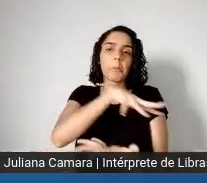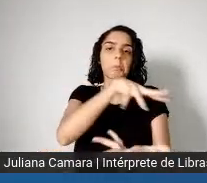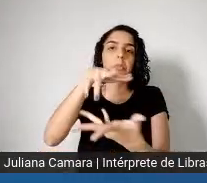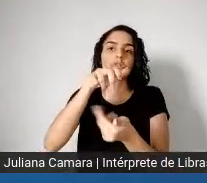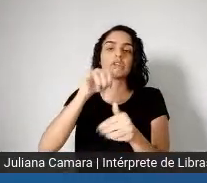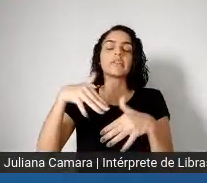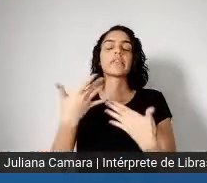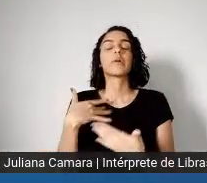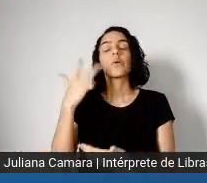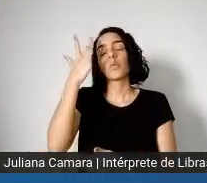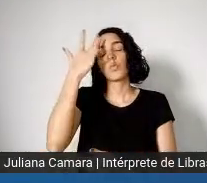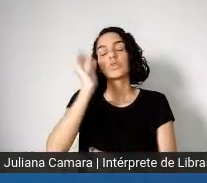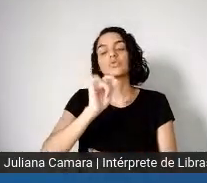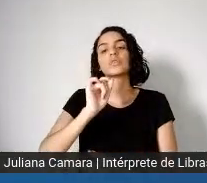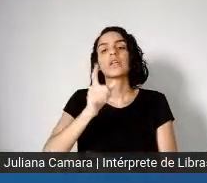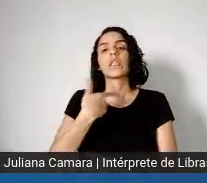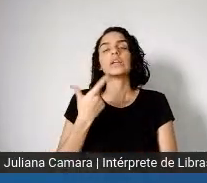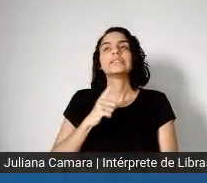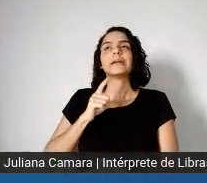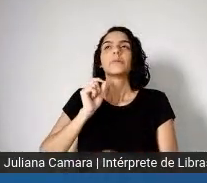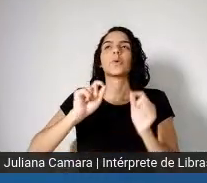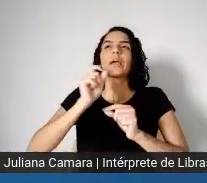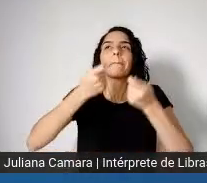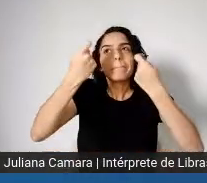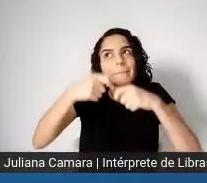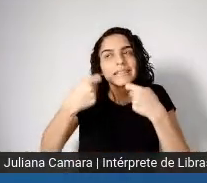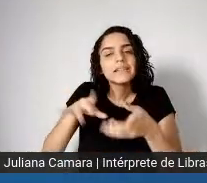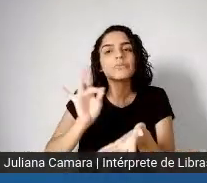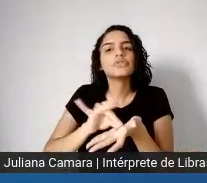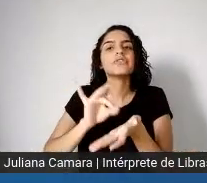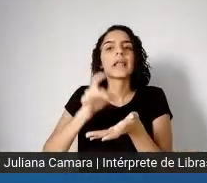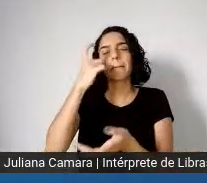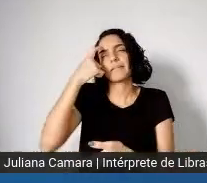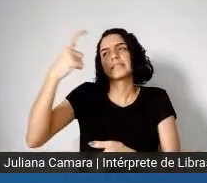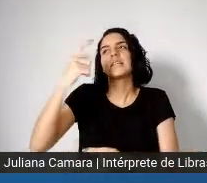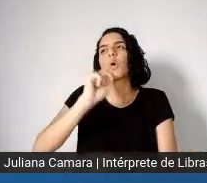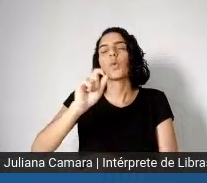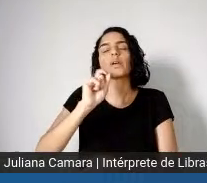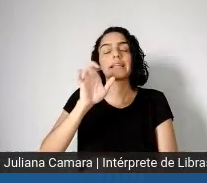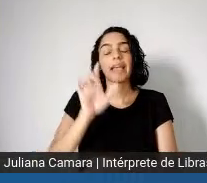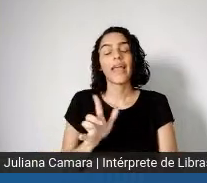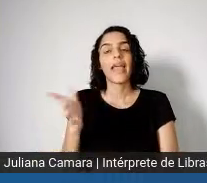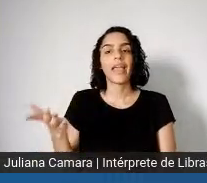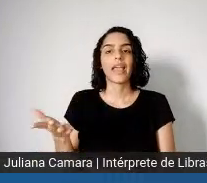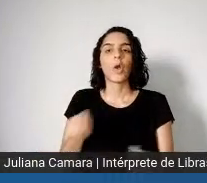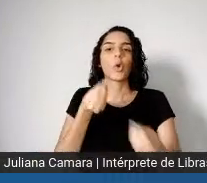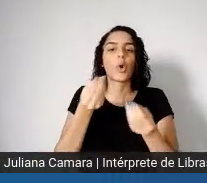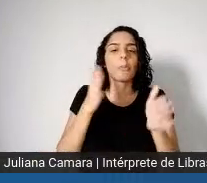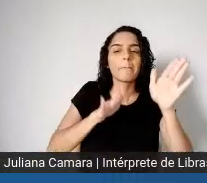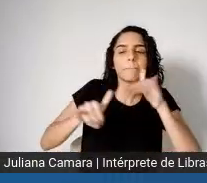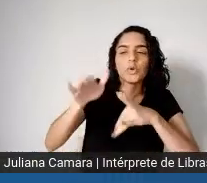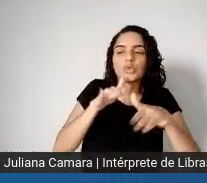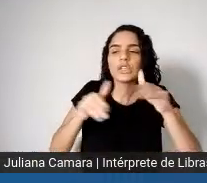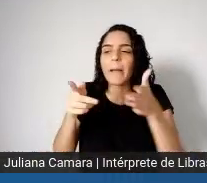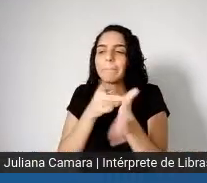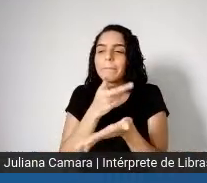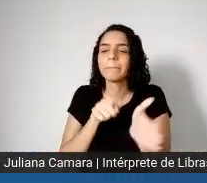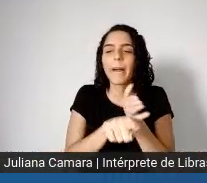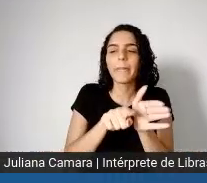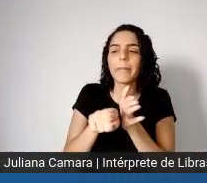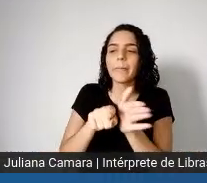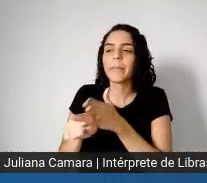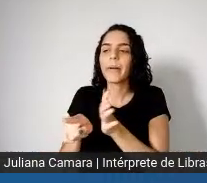gera a necessidade de nós repensarmos, né, buscarmos novos conhecimentos, novas